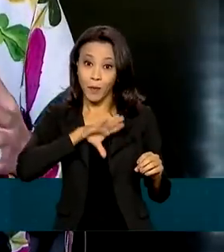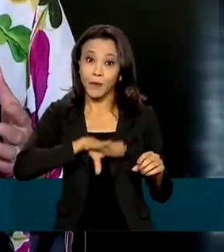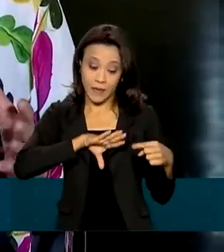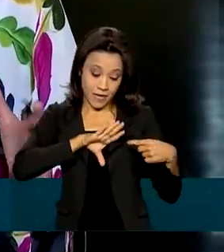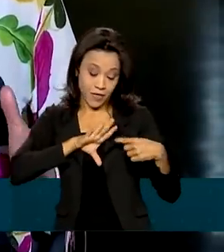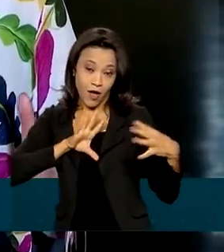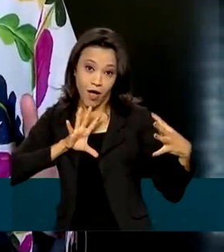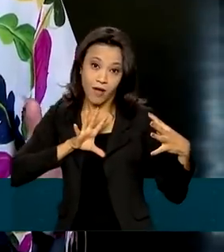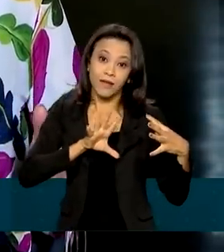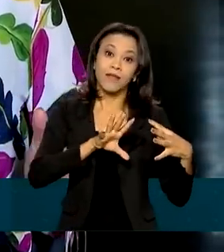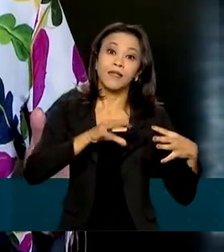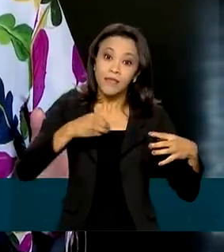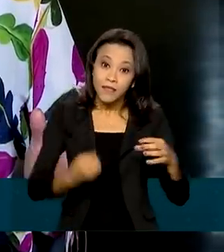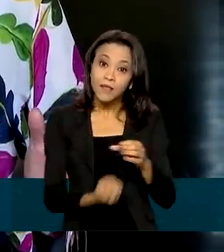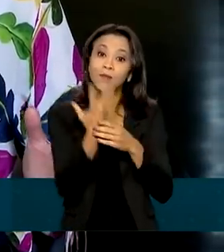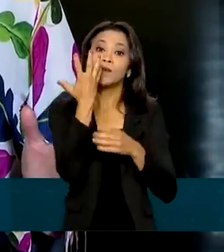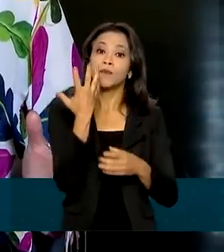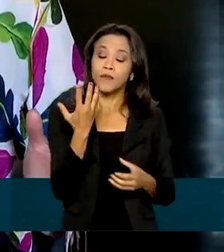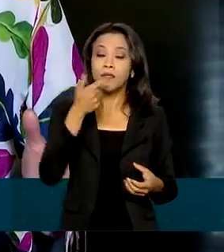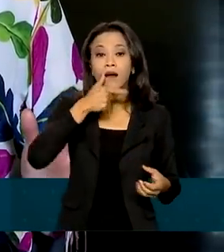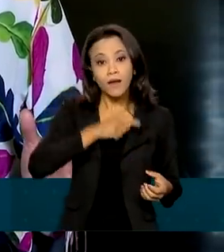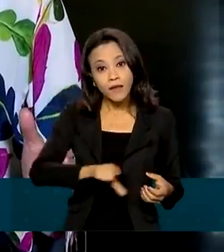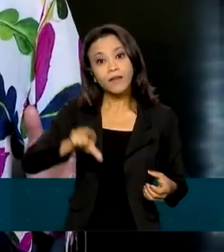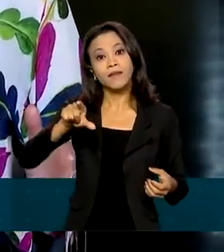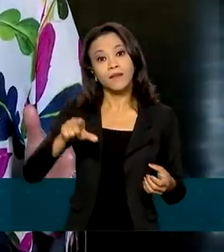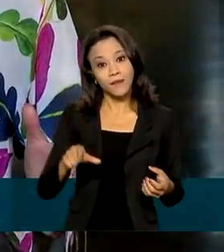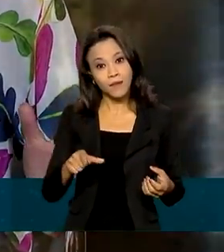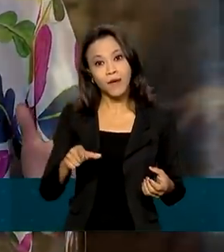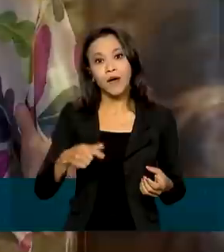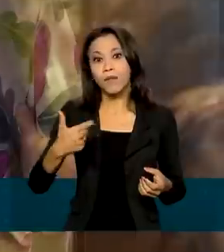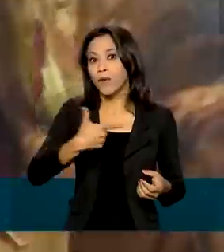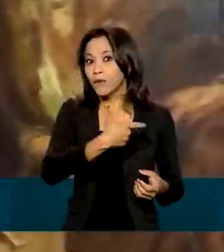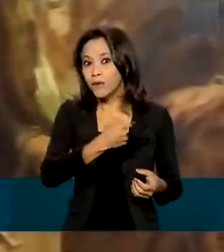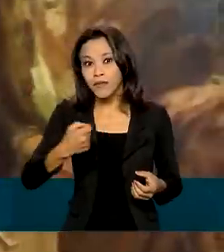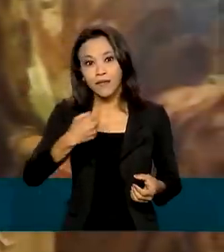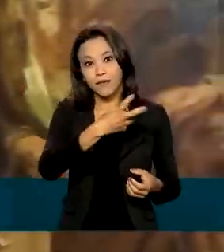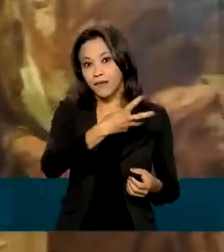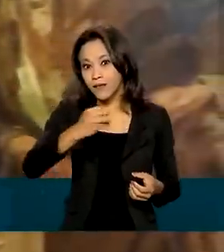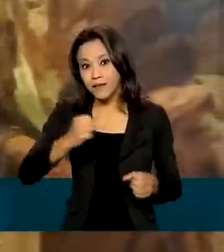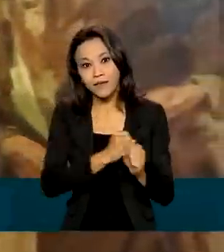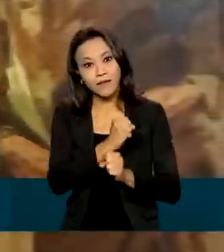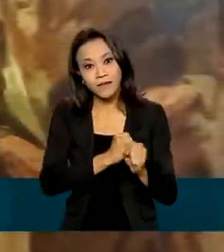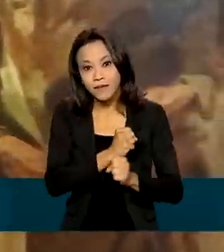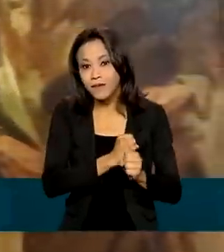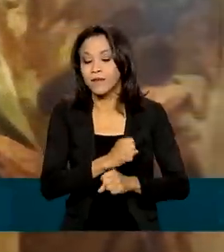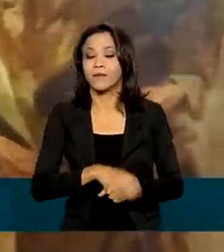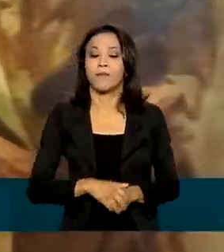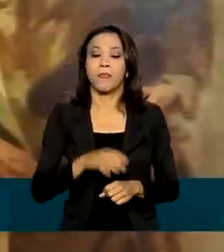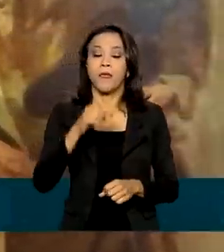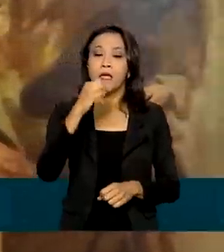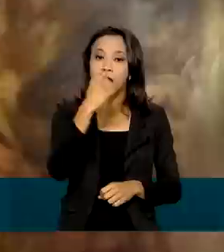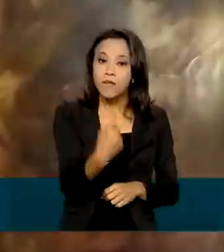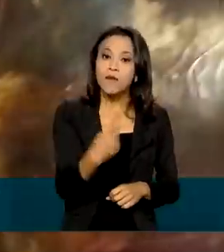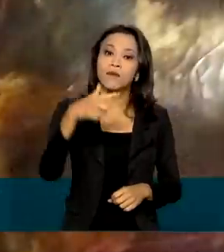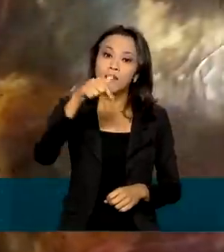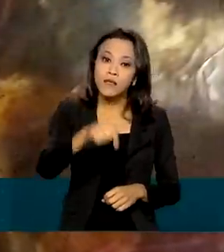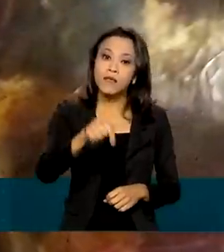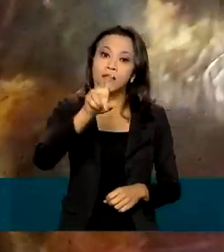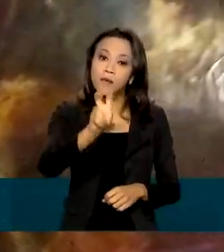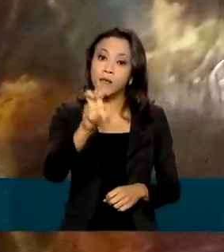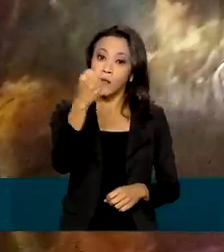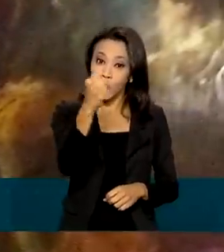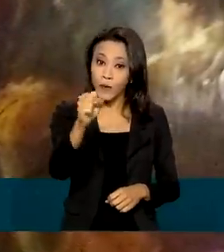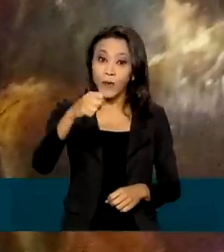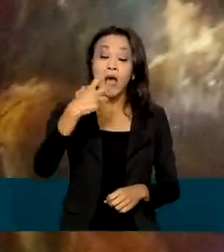E isso vira a língua falada por 200, 300 anos. Em 1758, esta